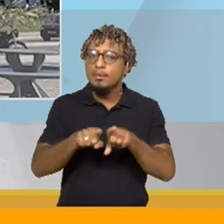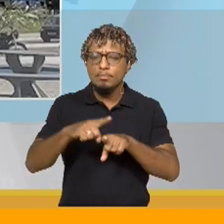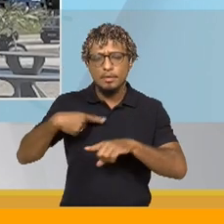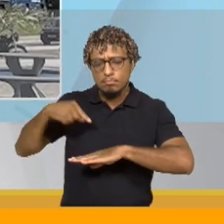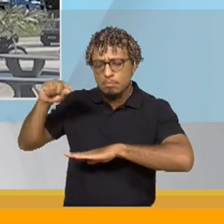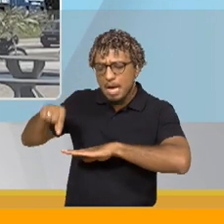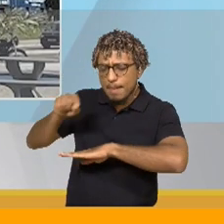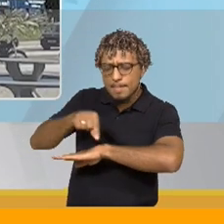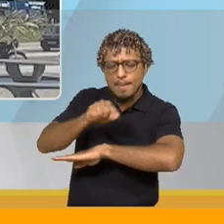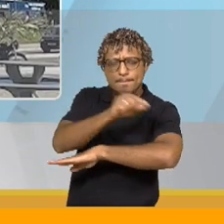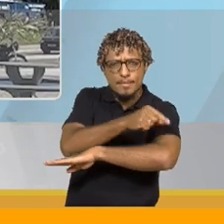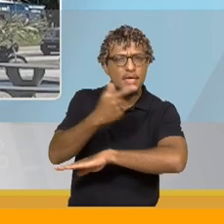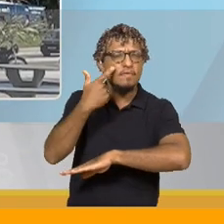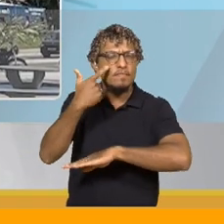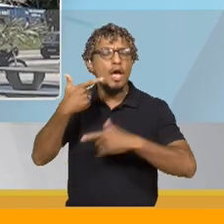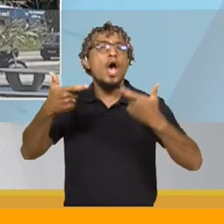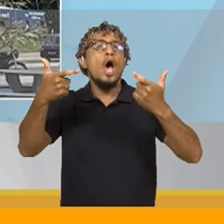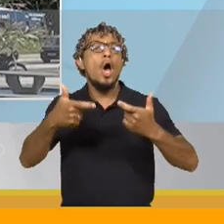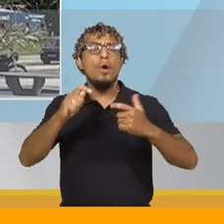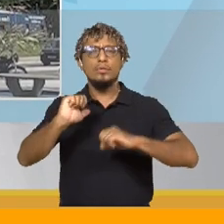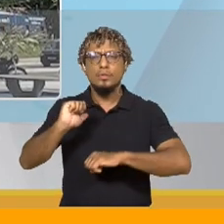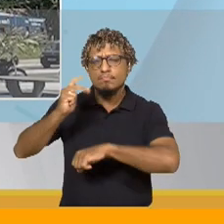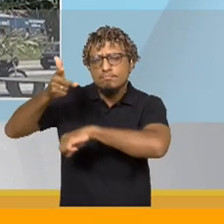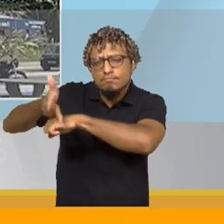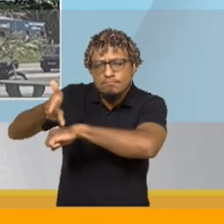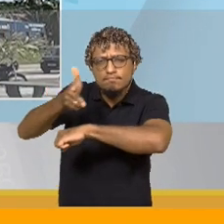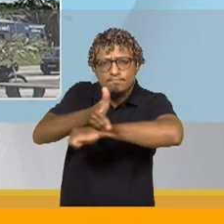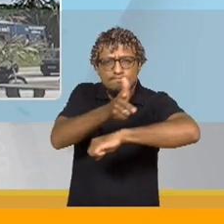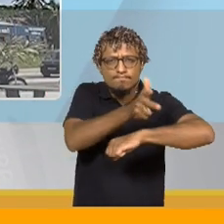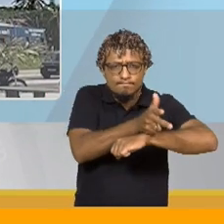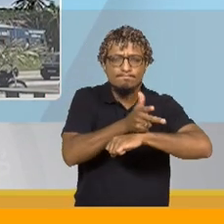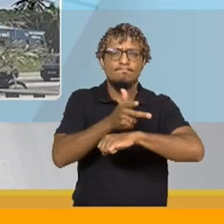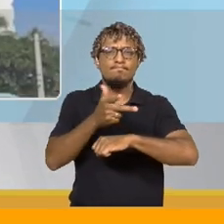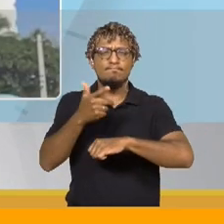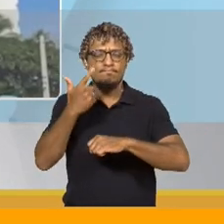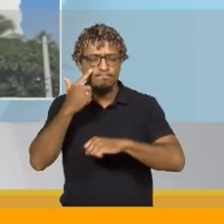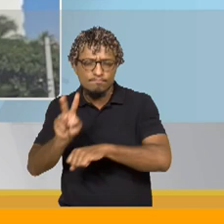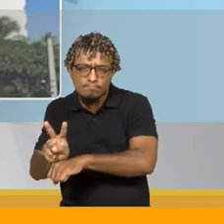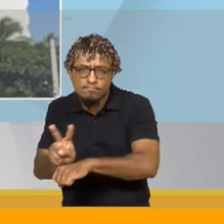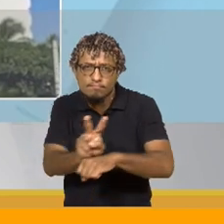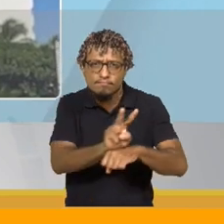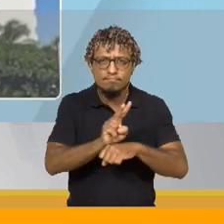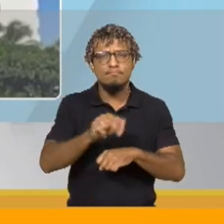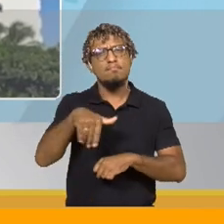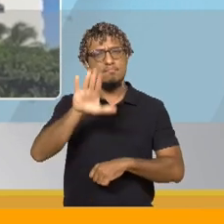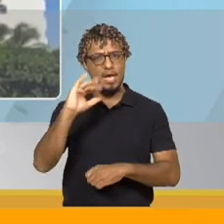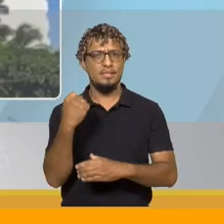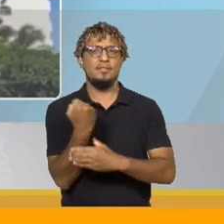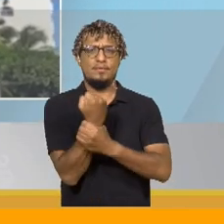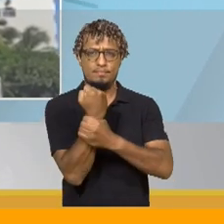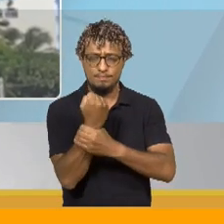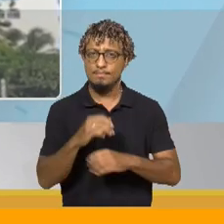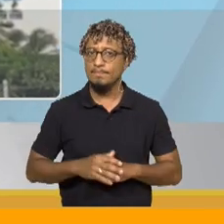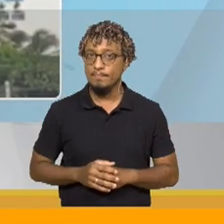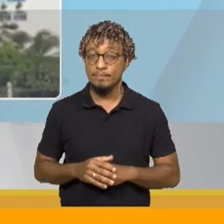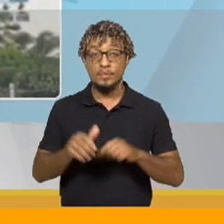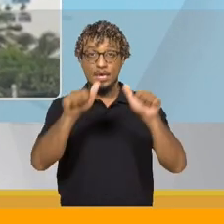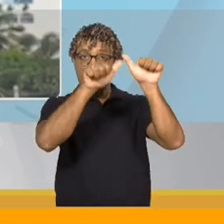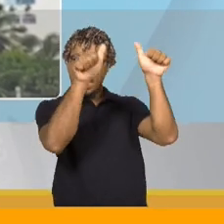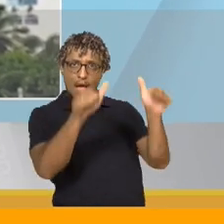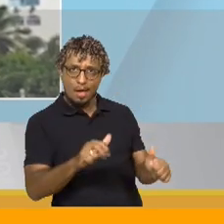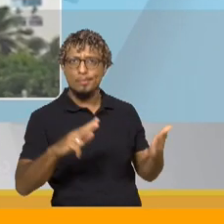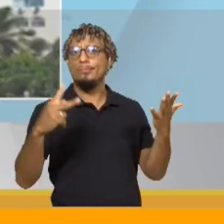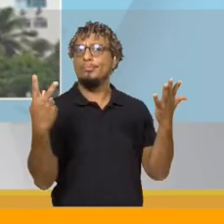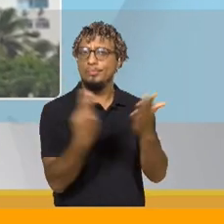o mapeamento de ponto para implantação de câmera de vídeo monitoramento, que vai garantir maior segurança. A imagem foi